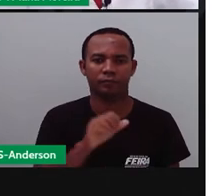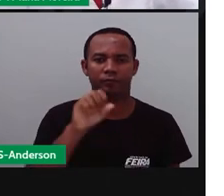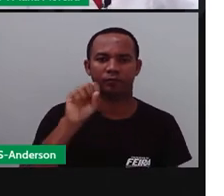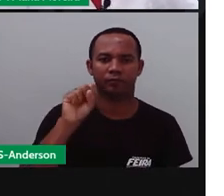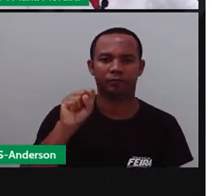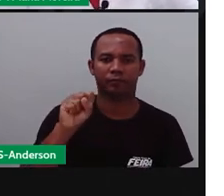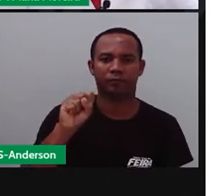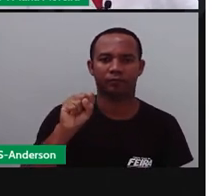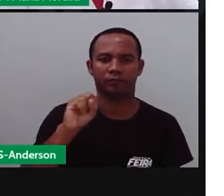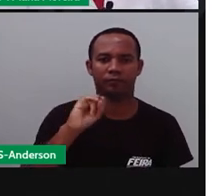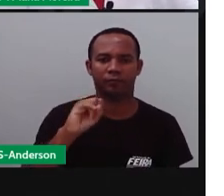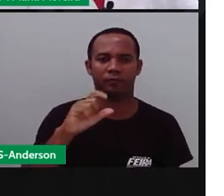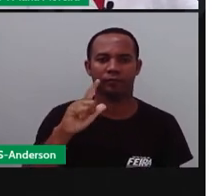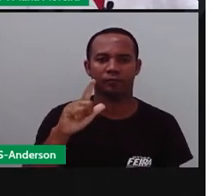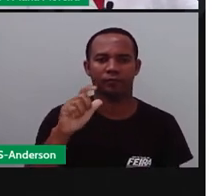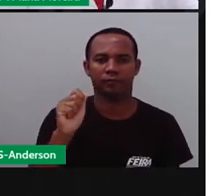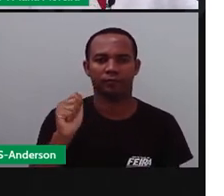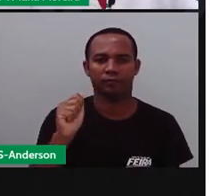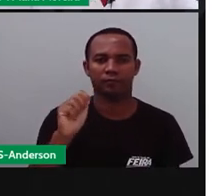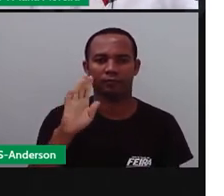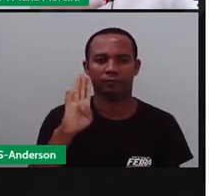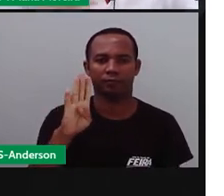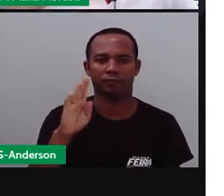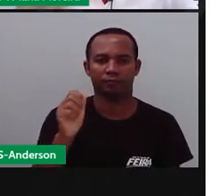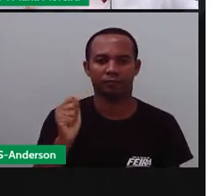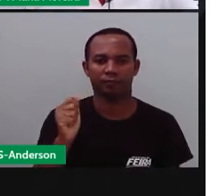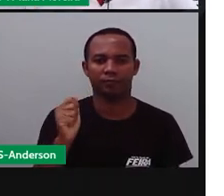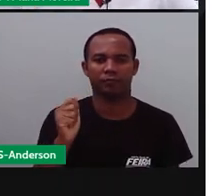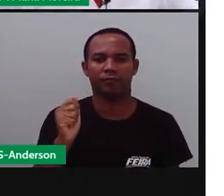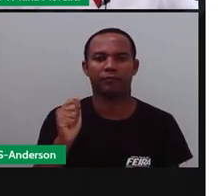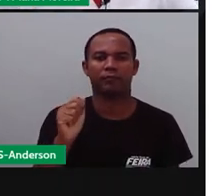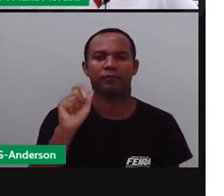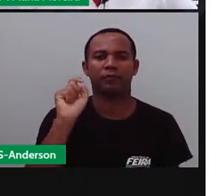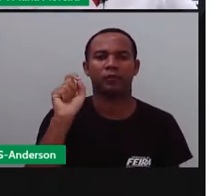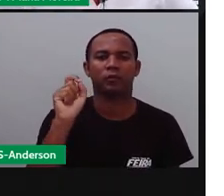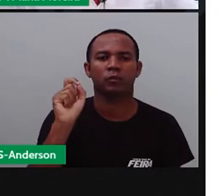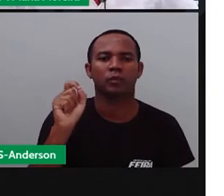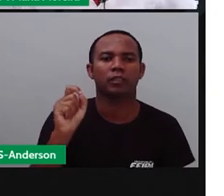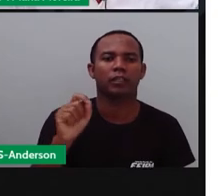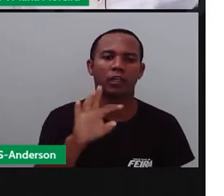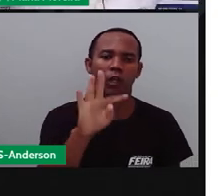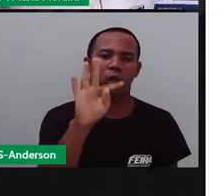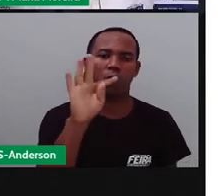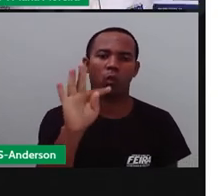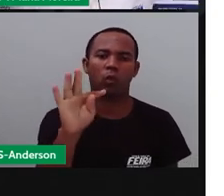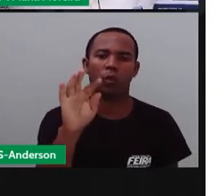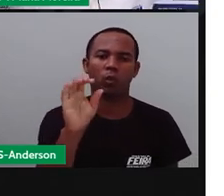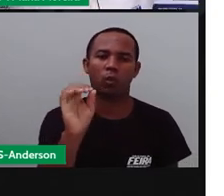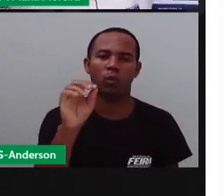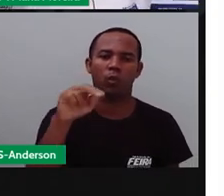Sílaba tônica e sílaba átona. Sílaba tônica, tônica, ó,